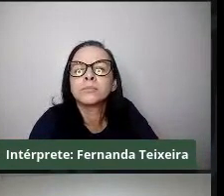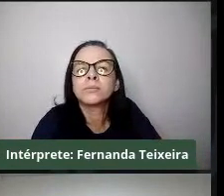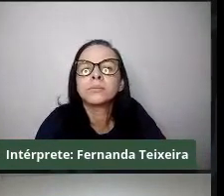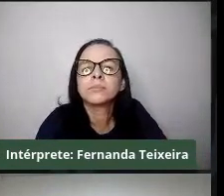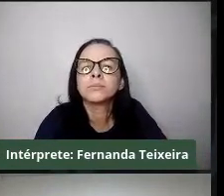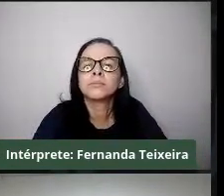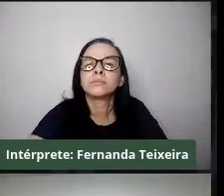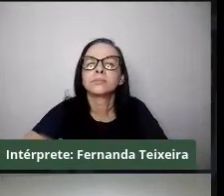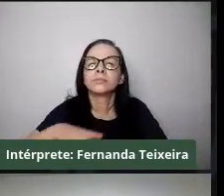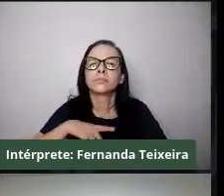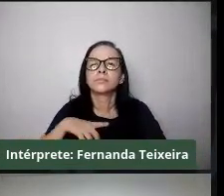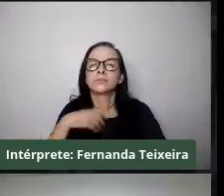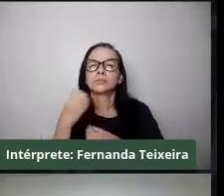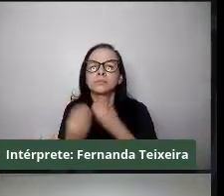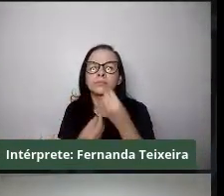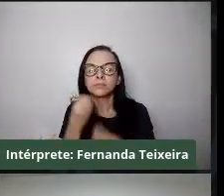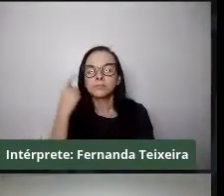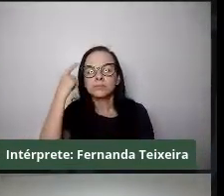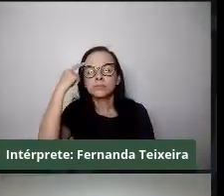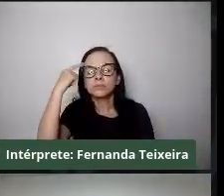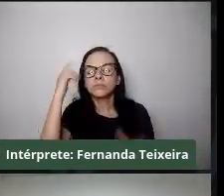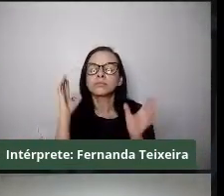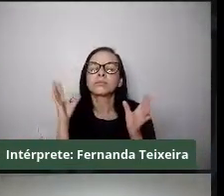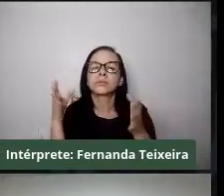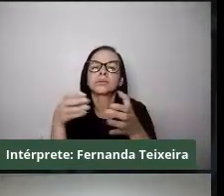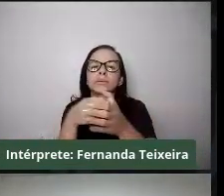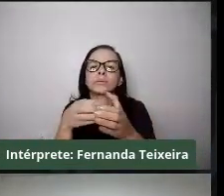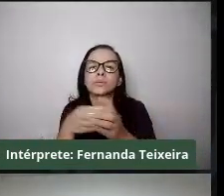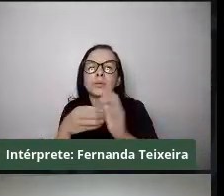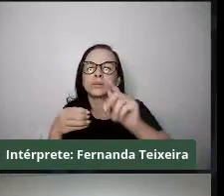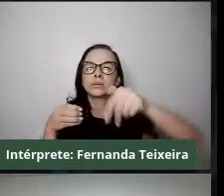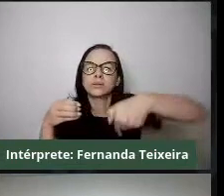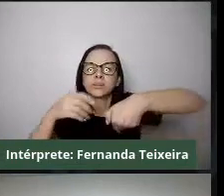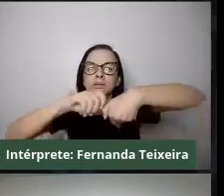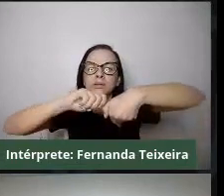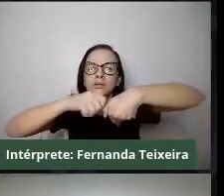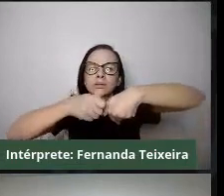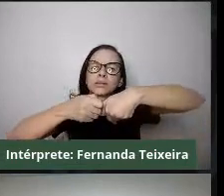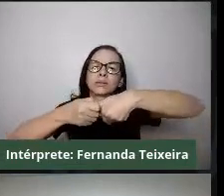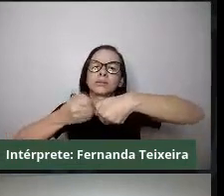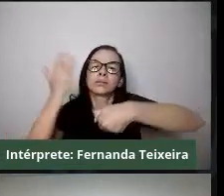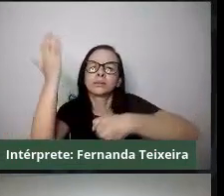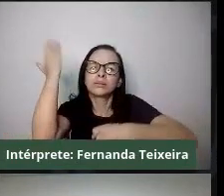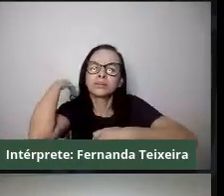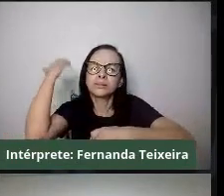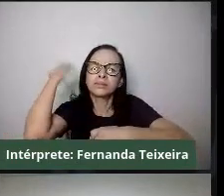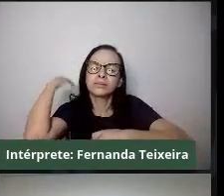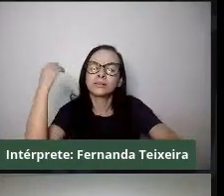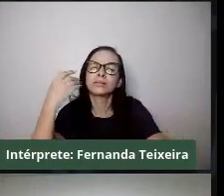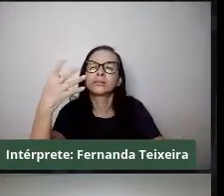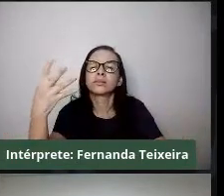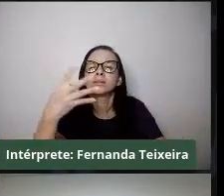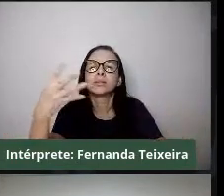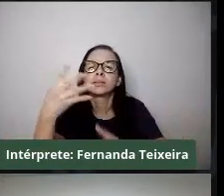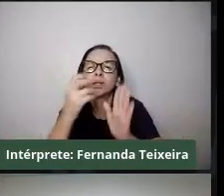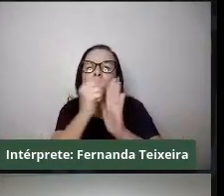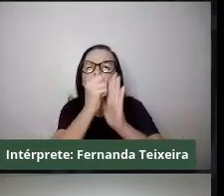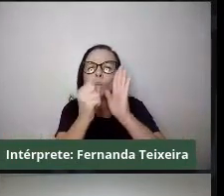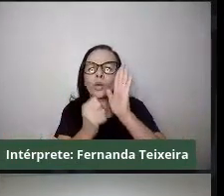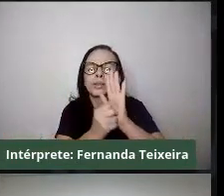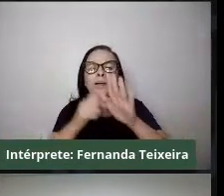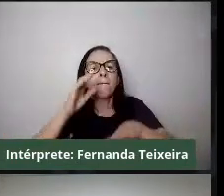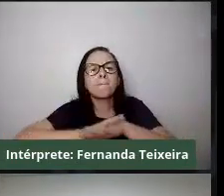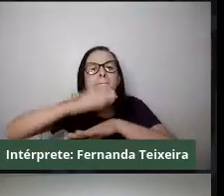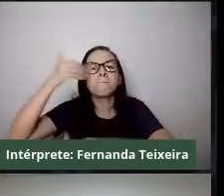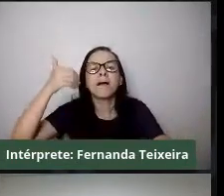Durante, né, pensando as comunidades quilombolas, durante quatro séculos, né, ou pensando mais de cem anos após a abolição da escravidão,